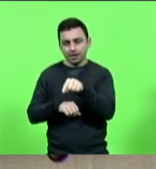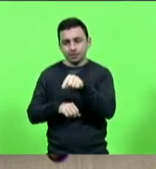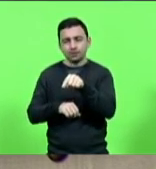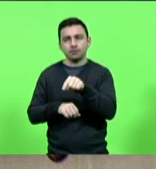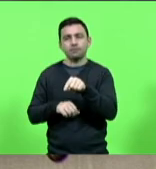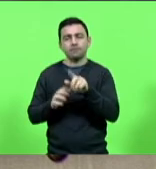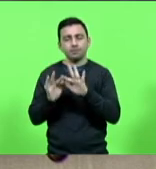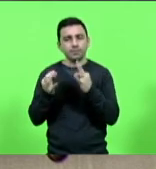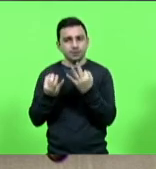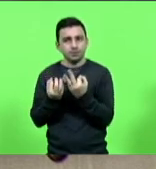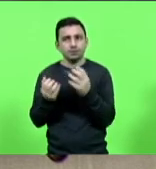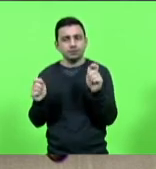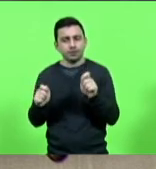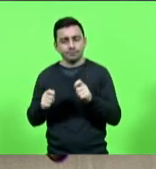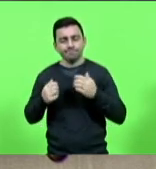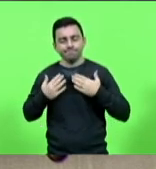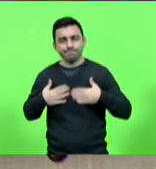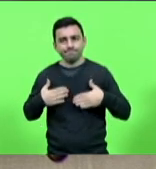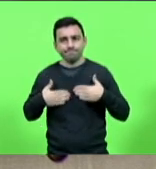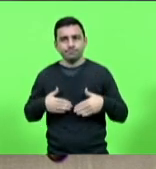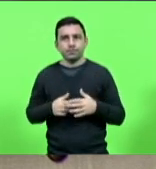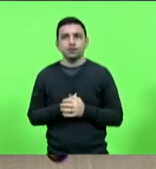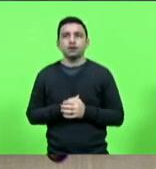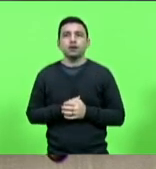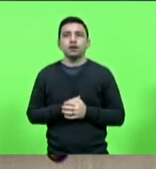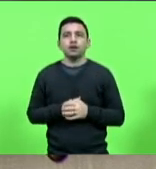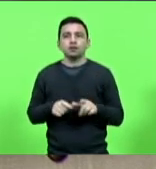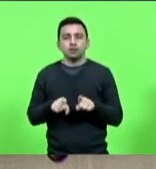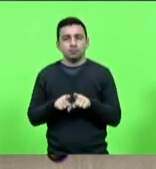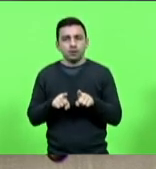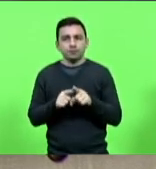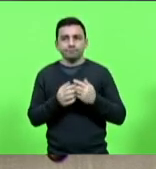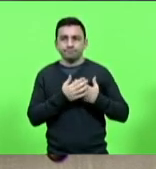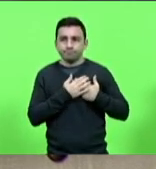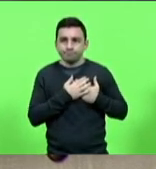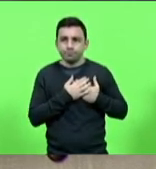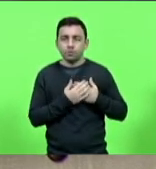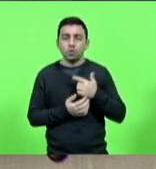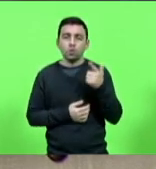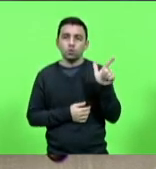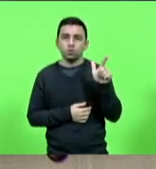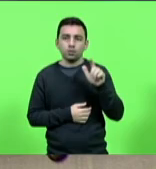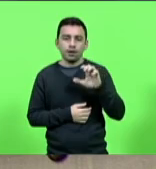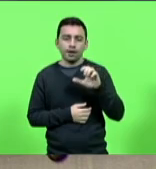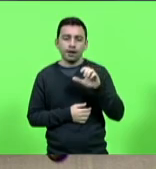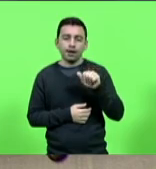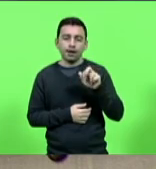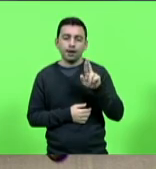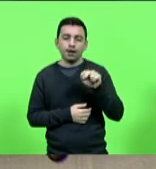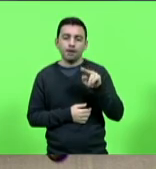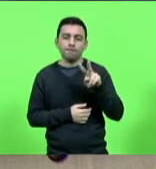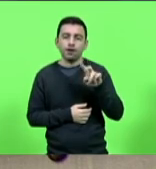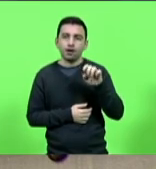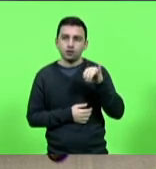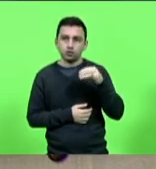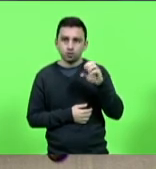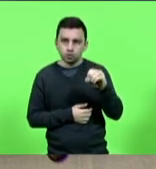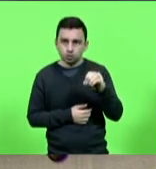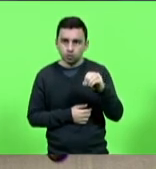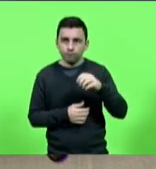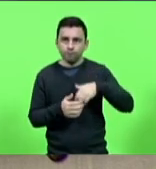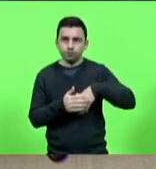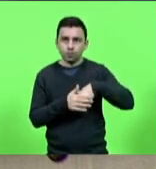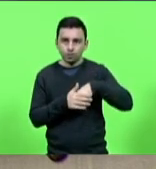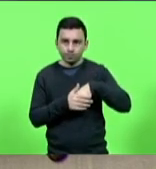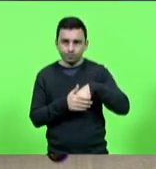quero fazer o registro da nota de pesar do Caravaggio Futebol Clube. Abre aspas.